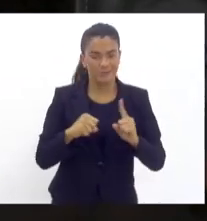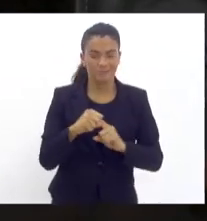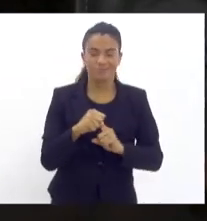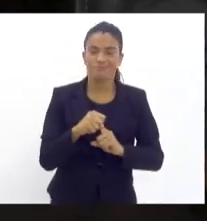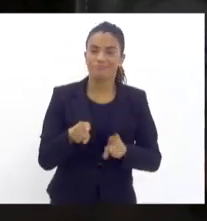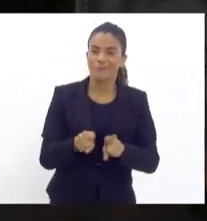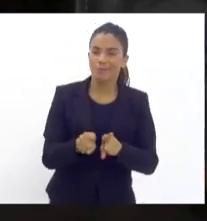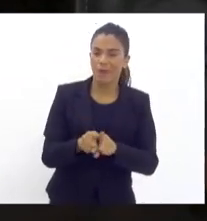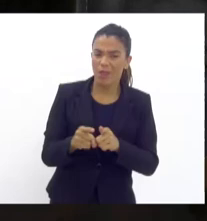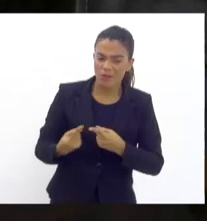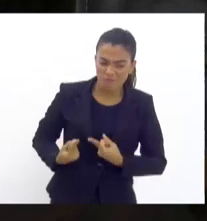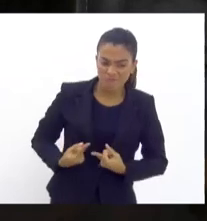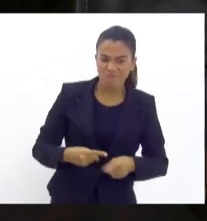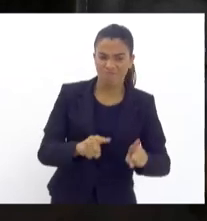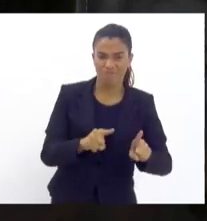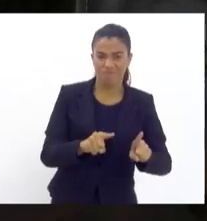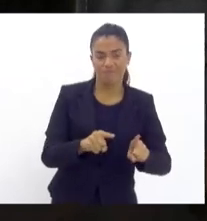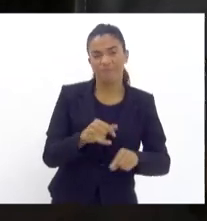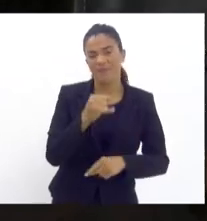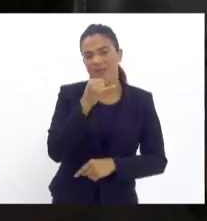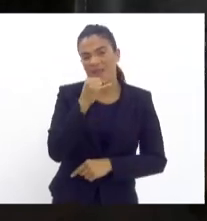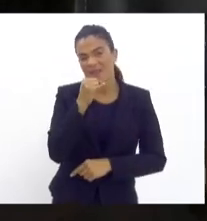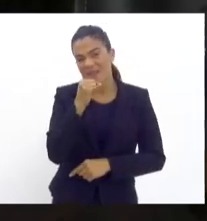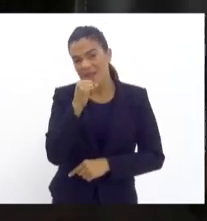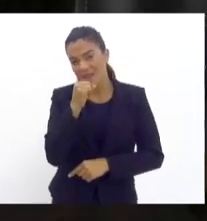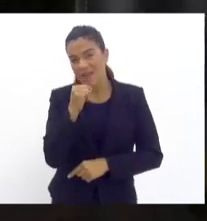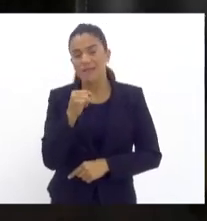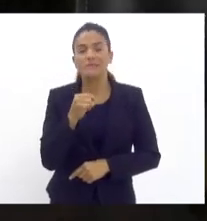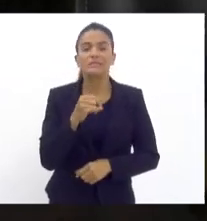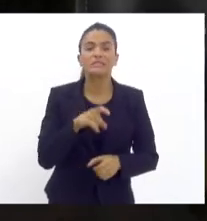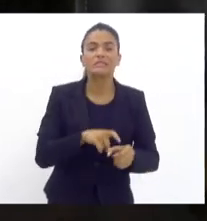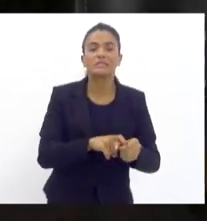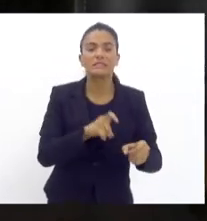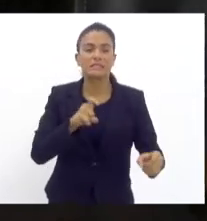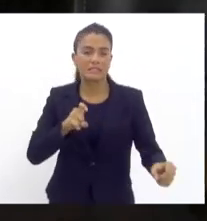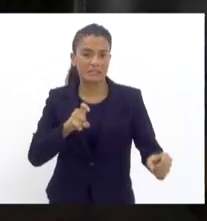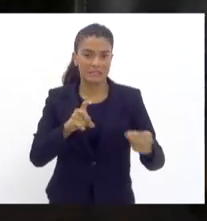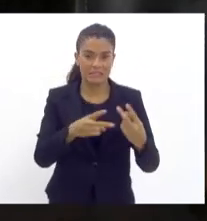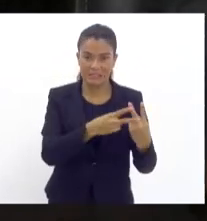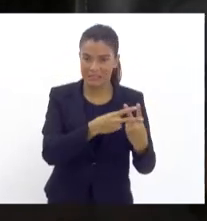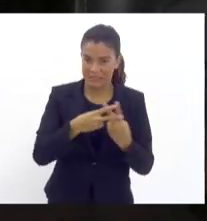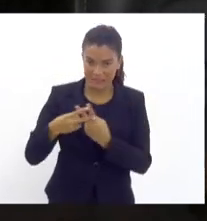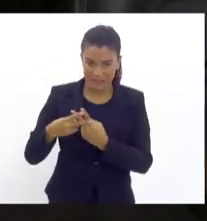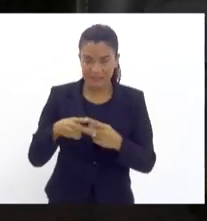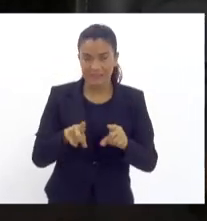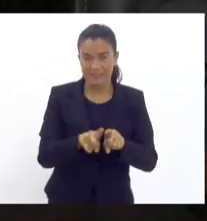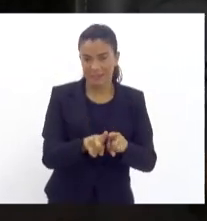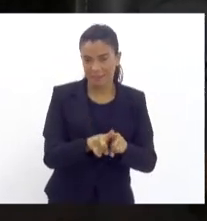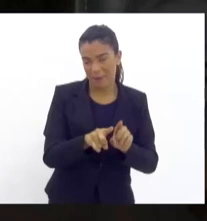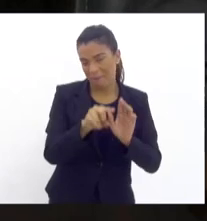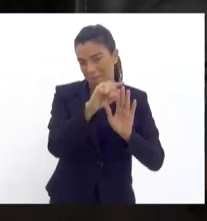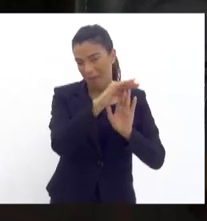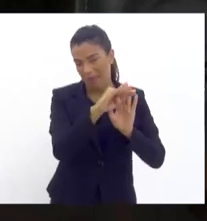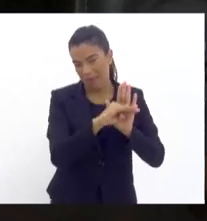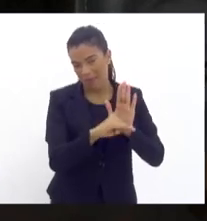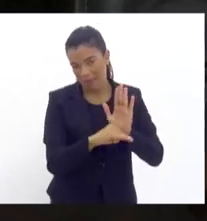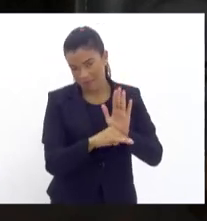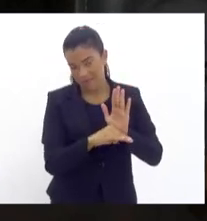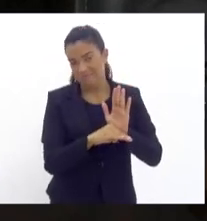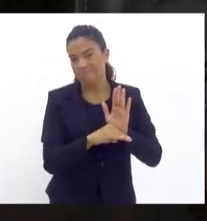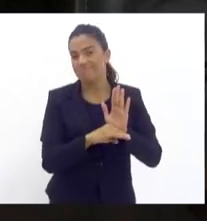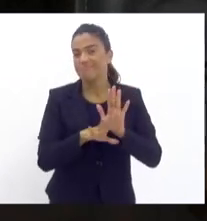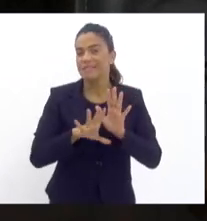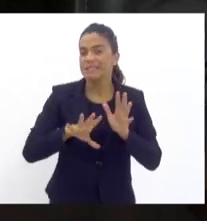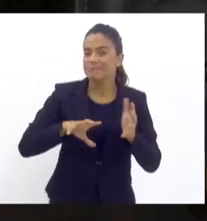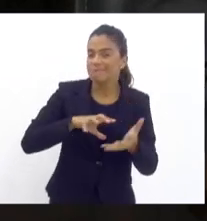com essas bandeiras de desencarceramento em massa e todo tipo de pauta que gera